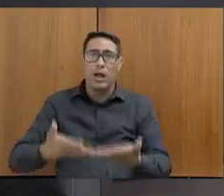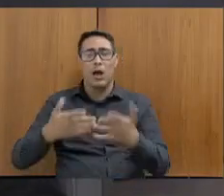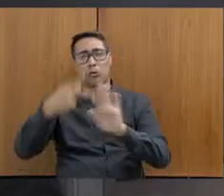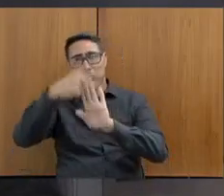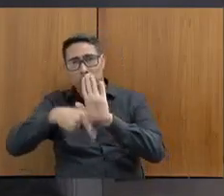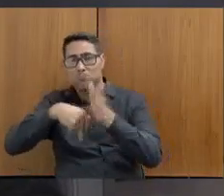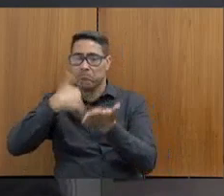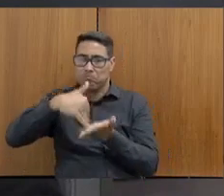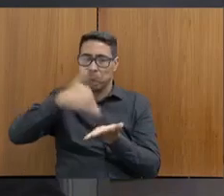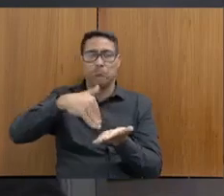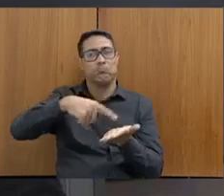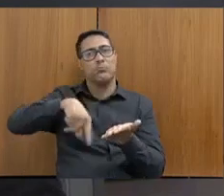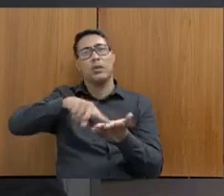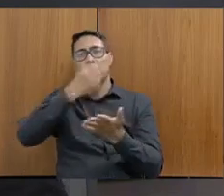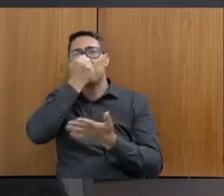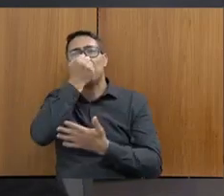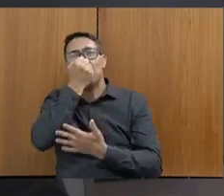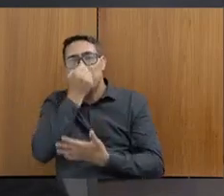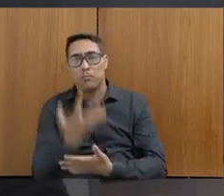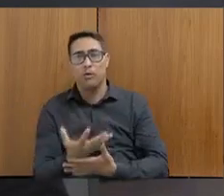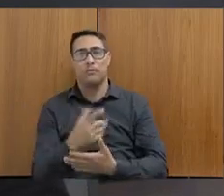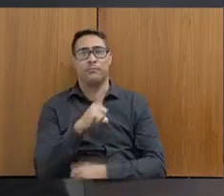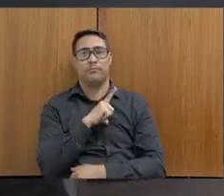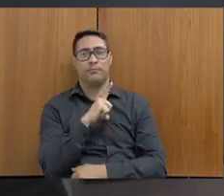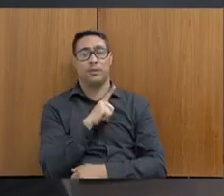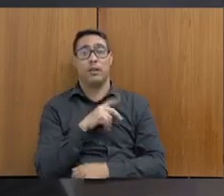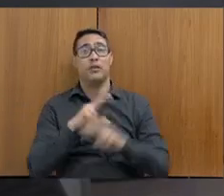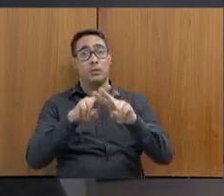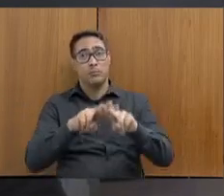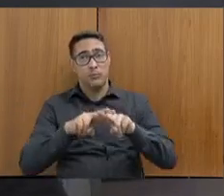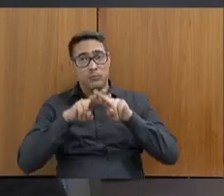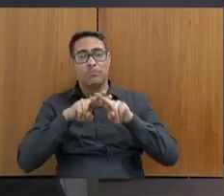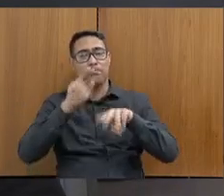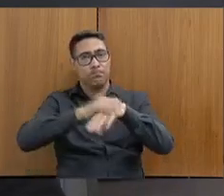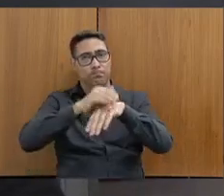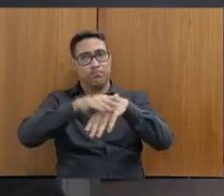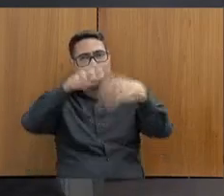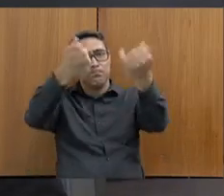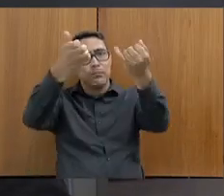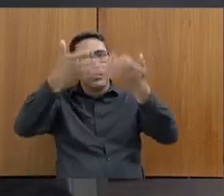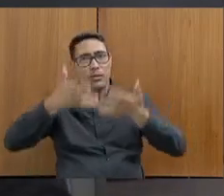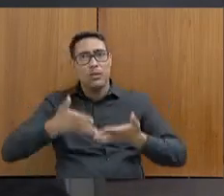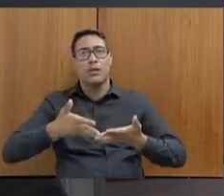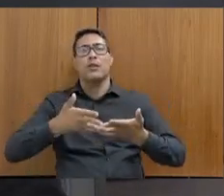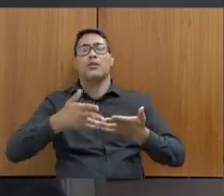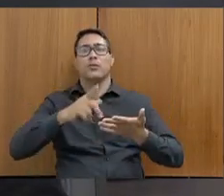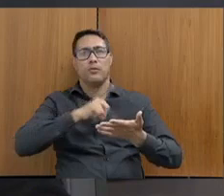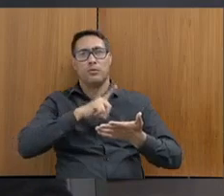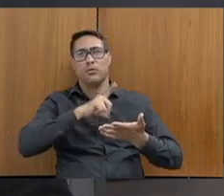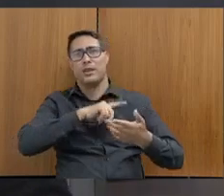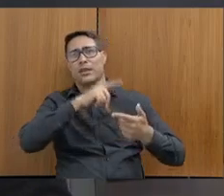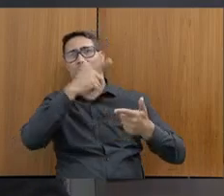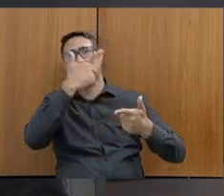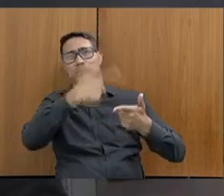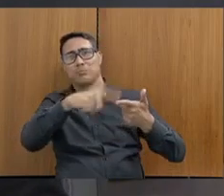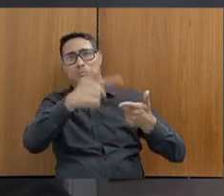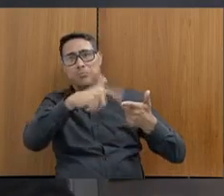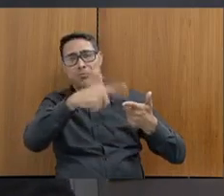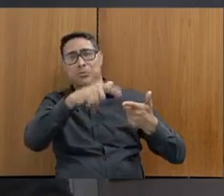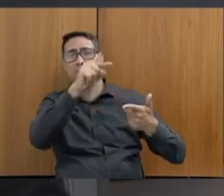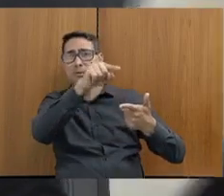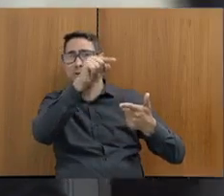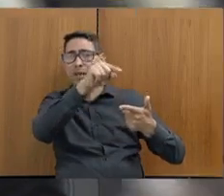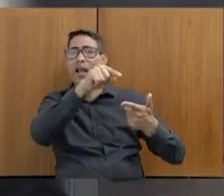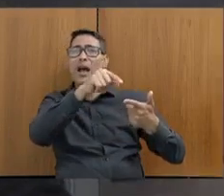graças a Deus, tem sido um sucesso. Então, essas operações, quando o senhor me disse que estava havendo problema de subtração de gado na sua região,